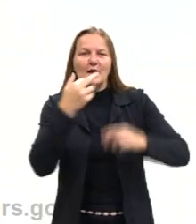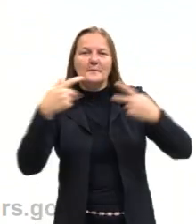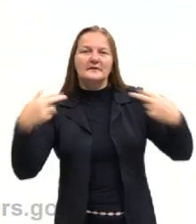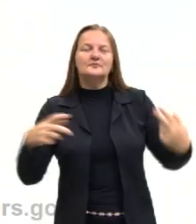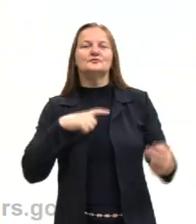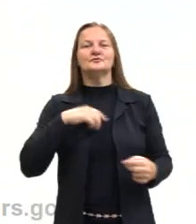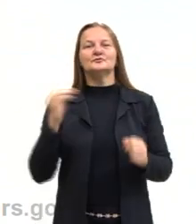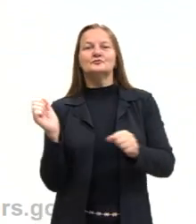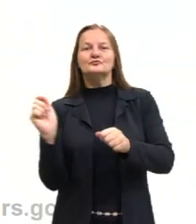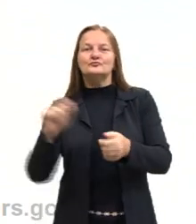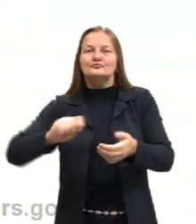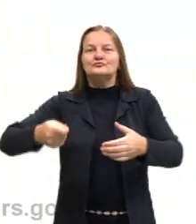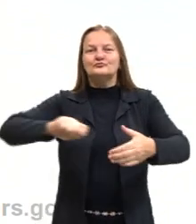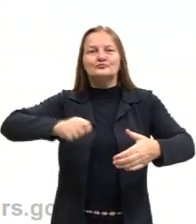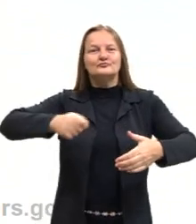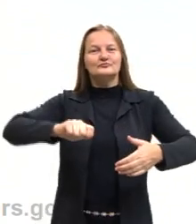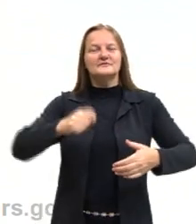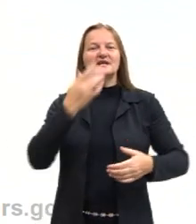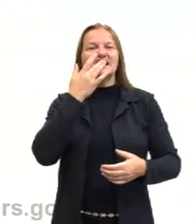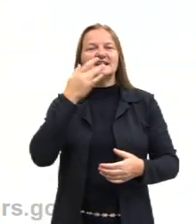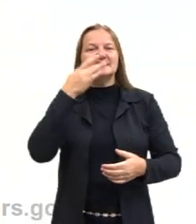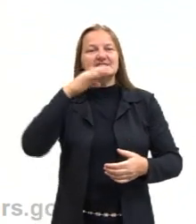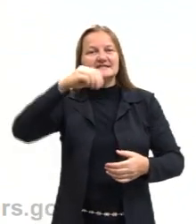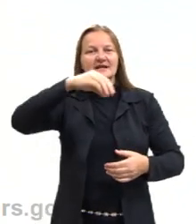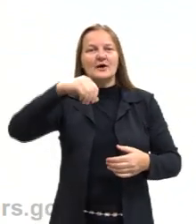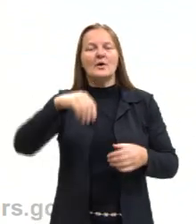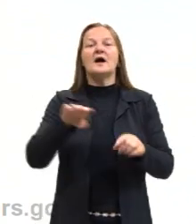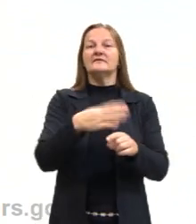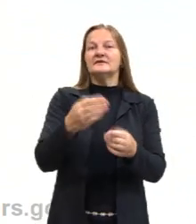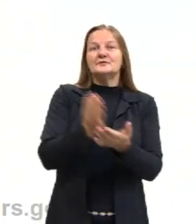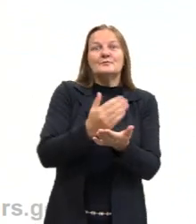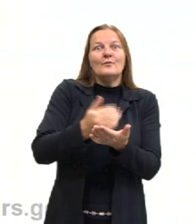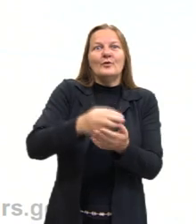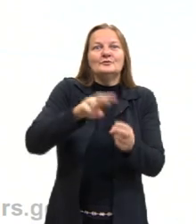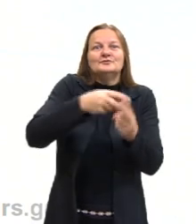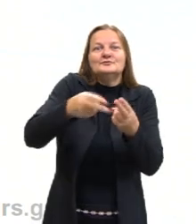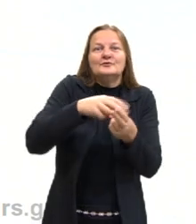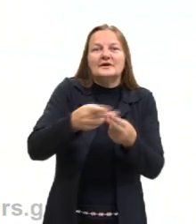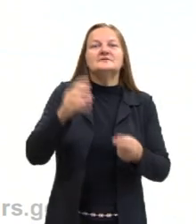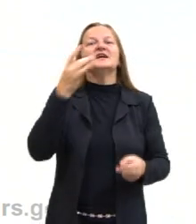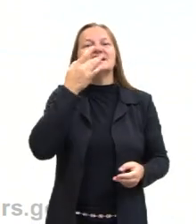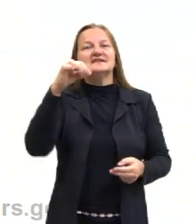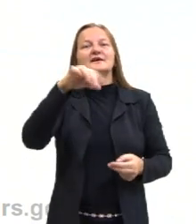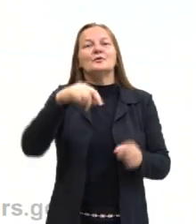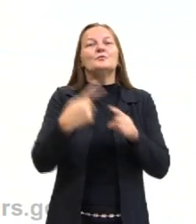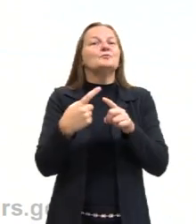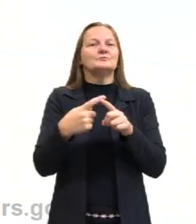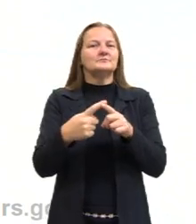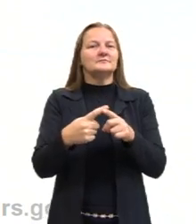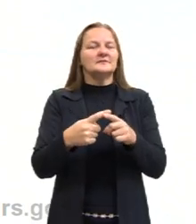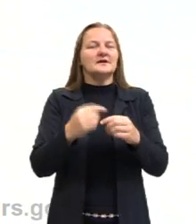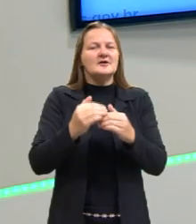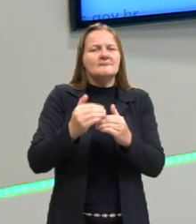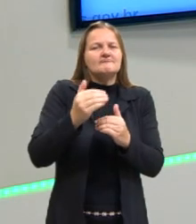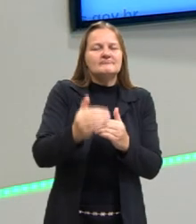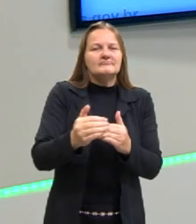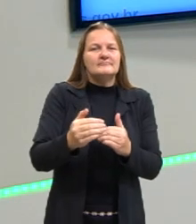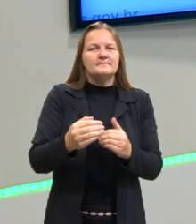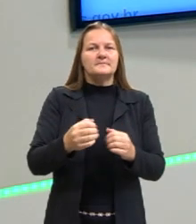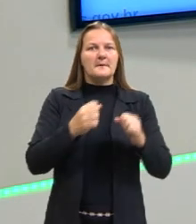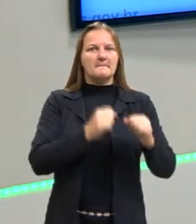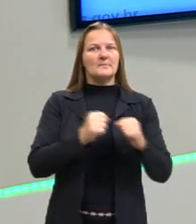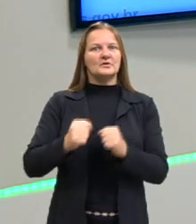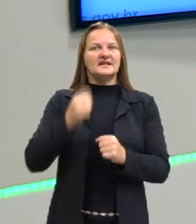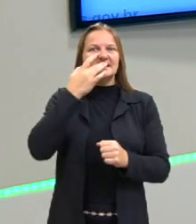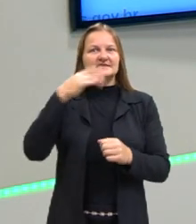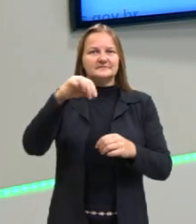Muitas vezes, até em alimentos doces, em bolos de chocolate, as pessoas adicionam o sal. Por quê? Porque além do poder de